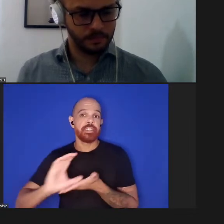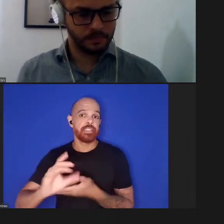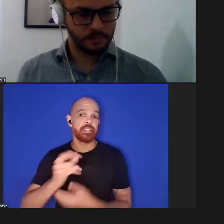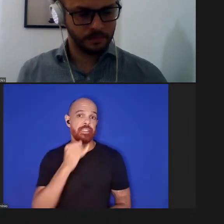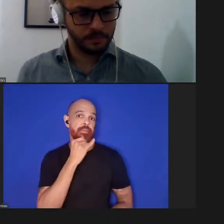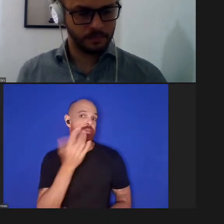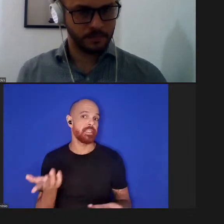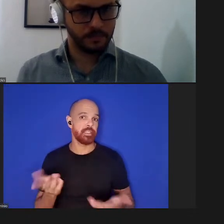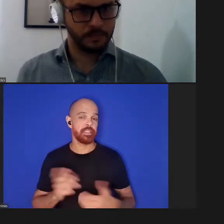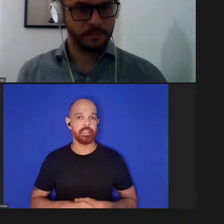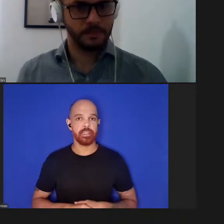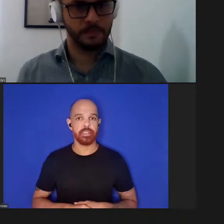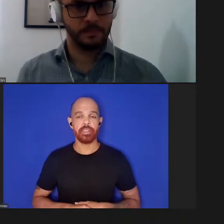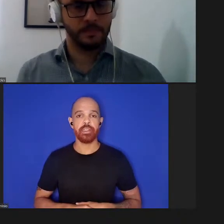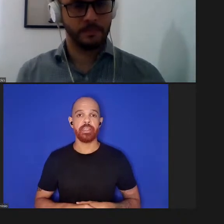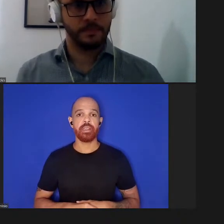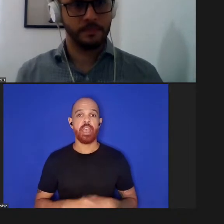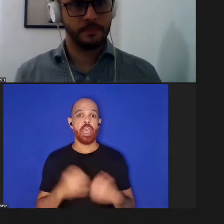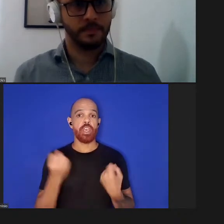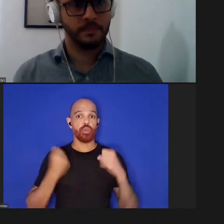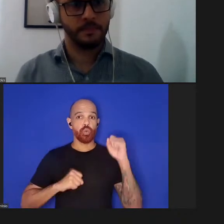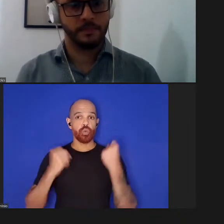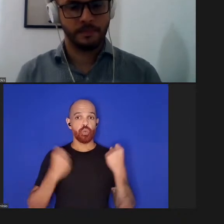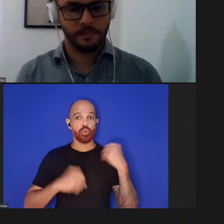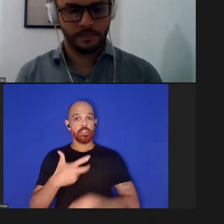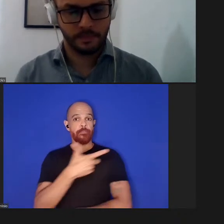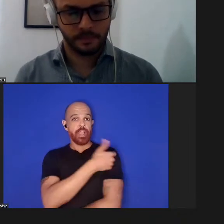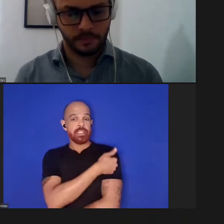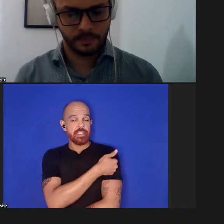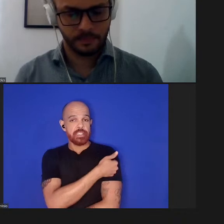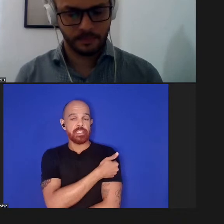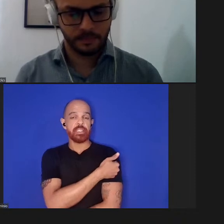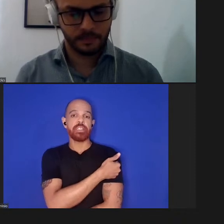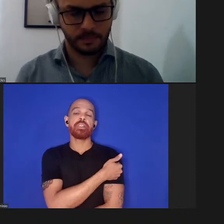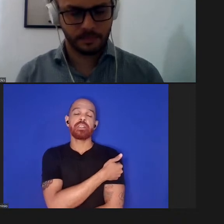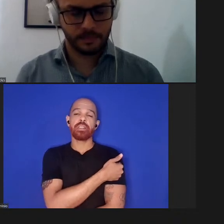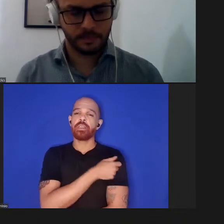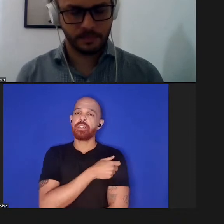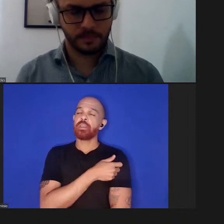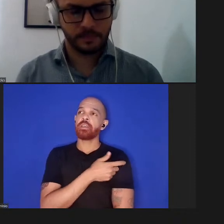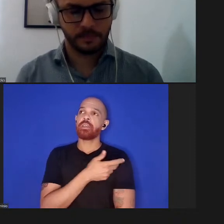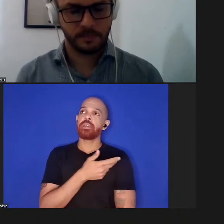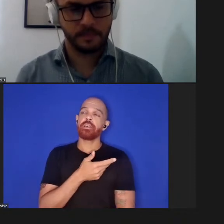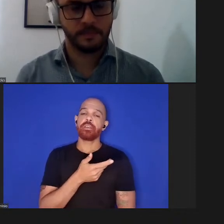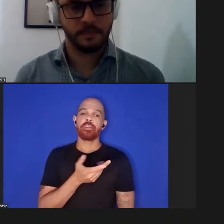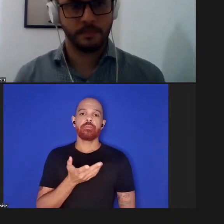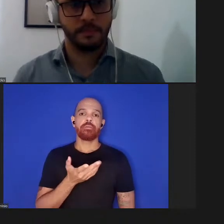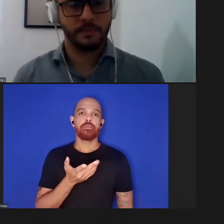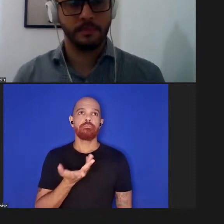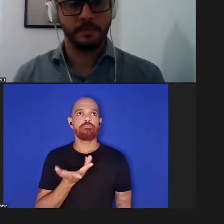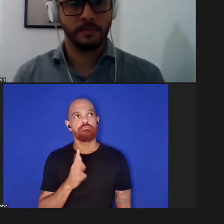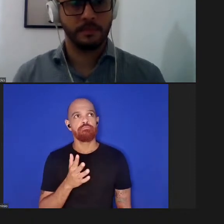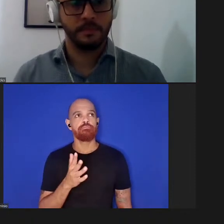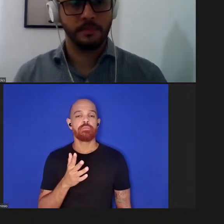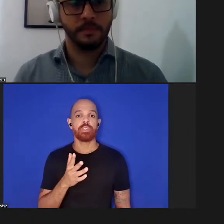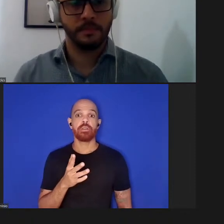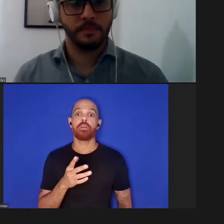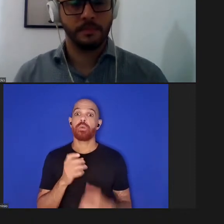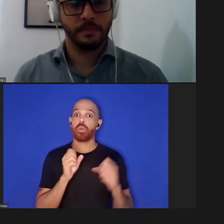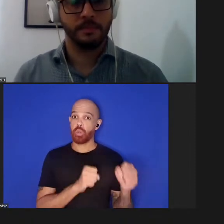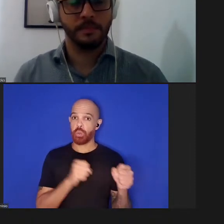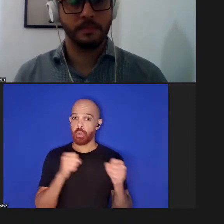indústria de vacinas é pelo menos tão poderosa quanto